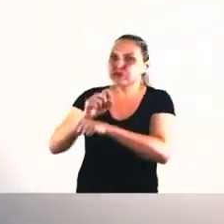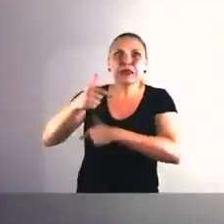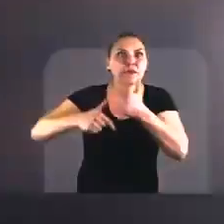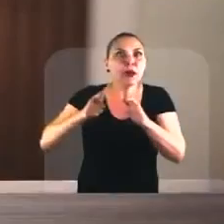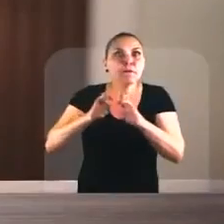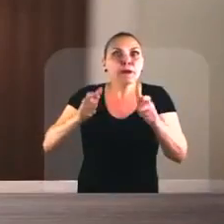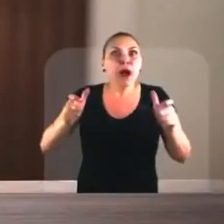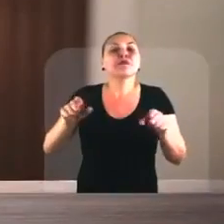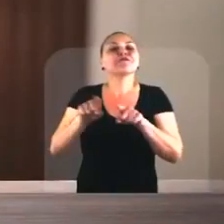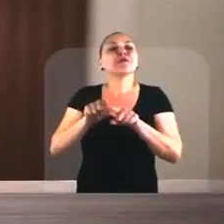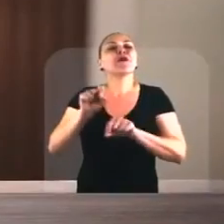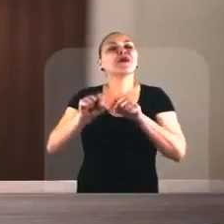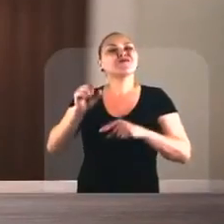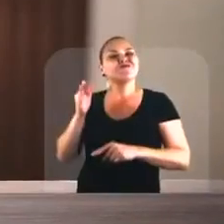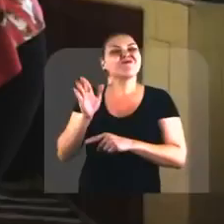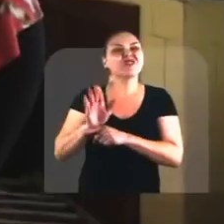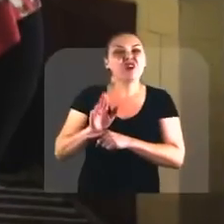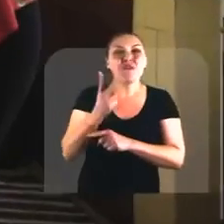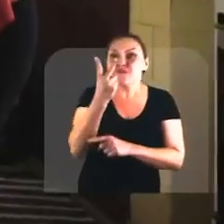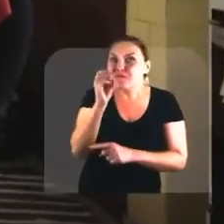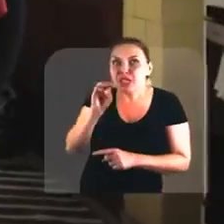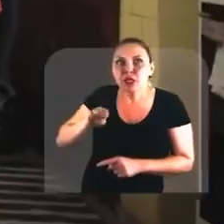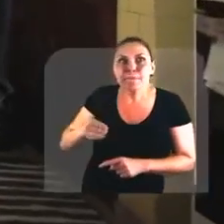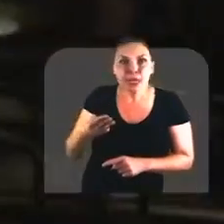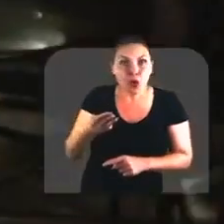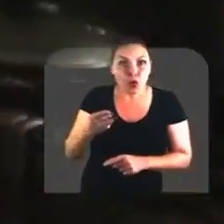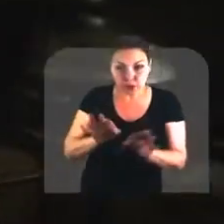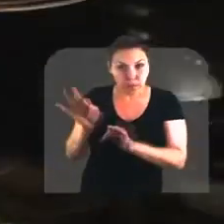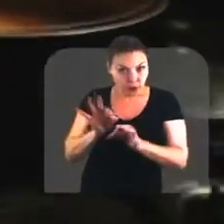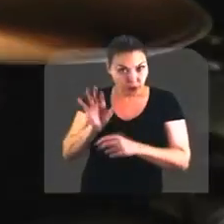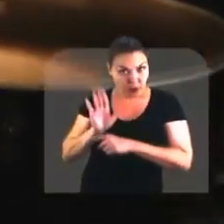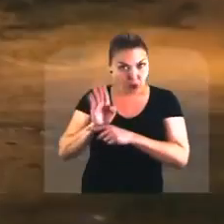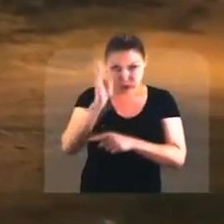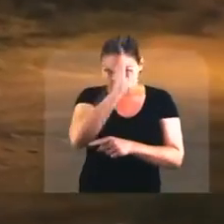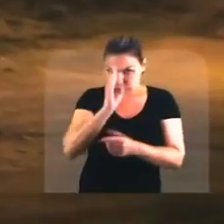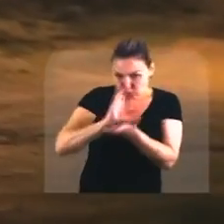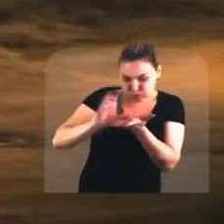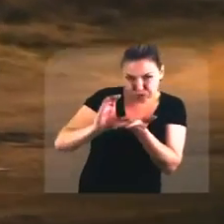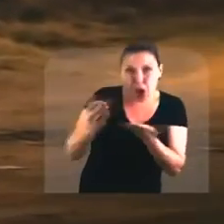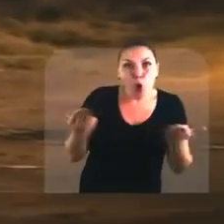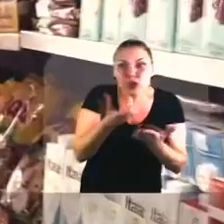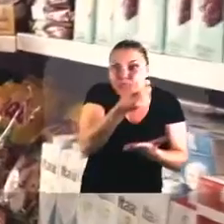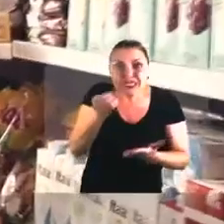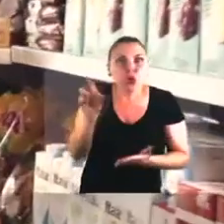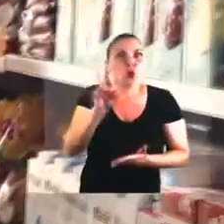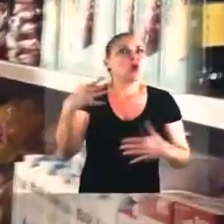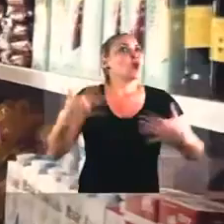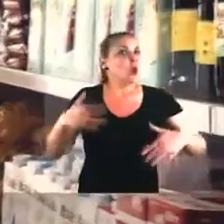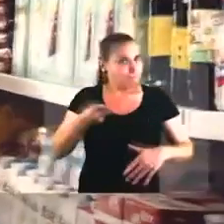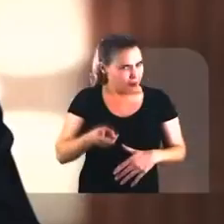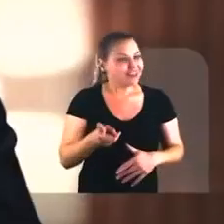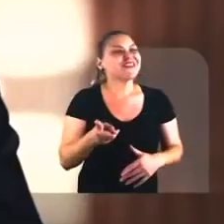serão criados E atendemos também 20 milhões de famílias Com auxílio Brasil Atualmente é de 600 reais E esse valor